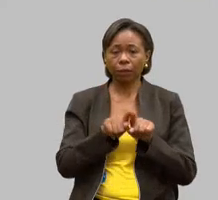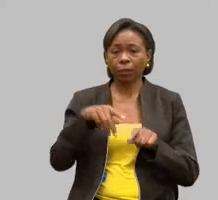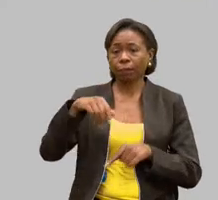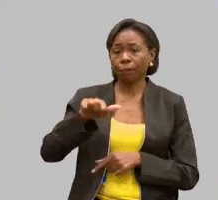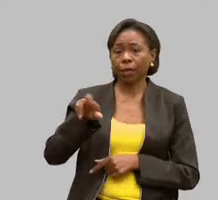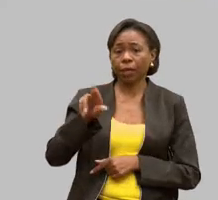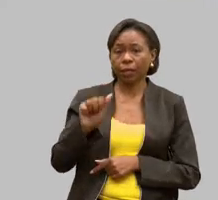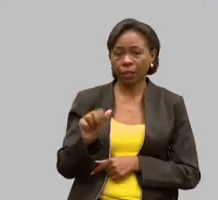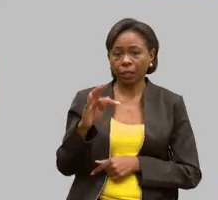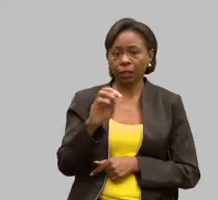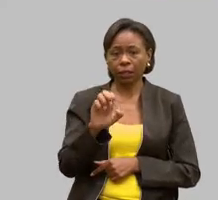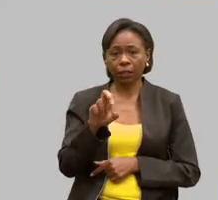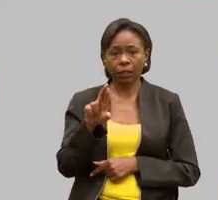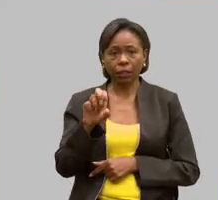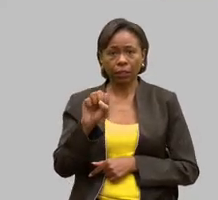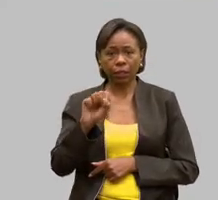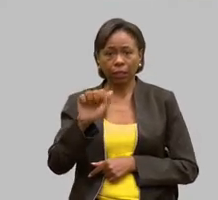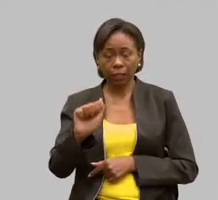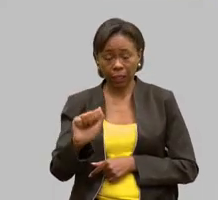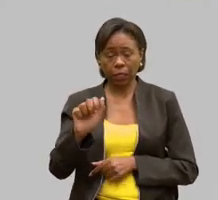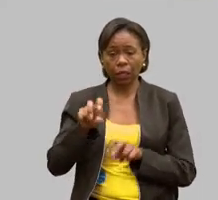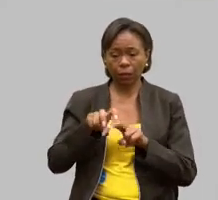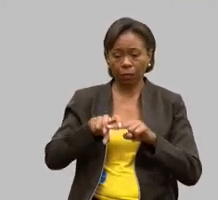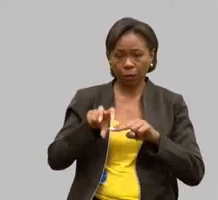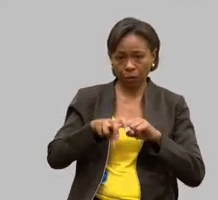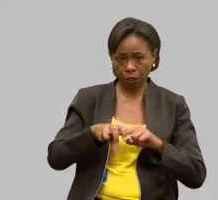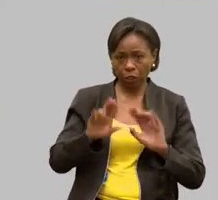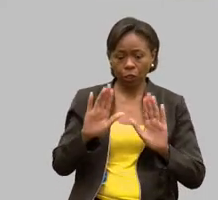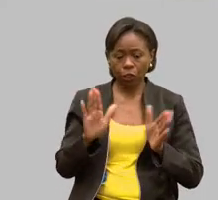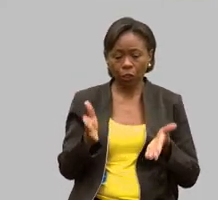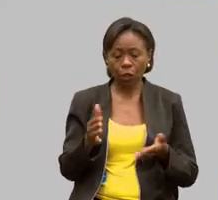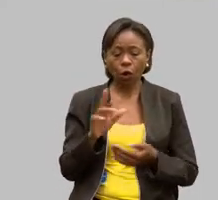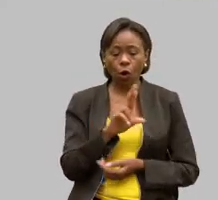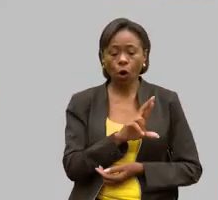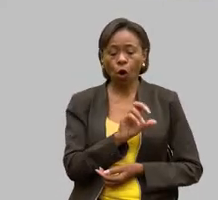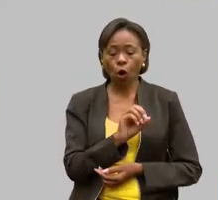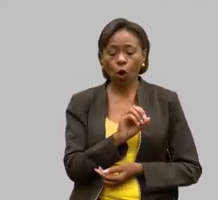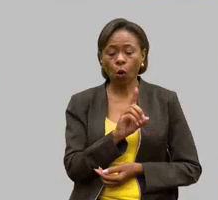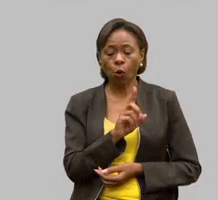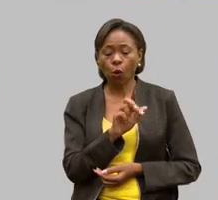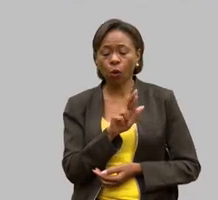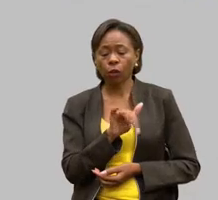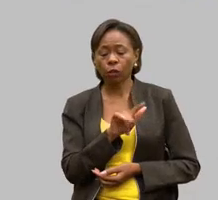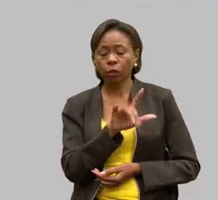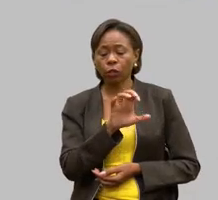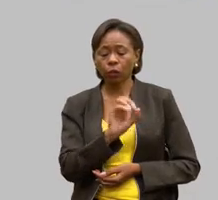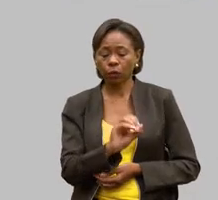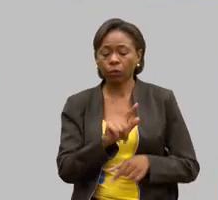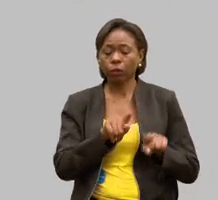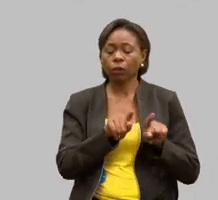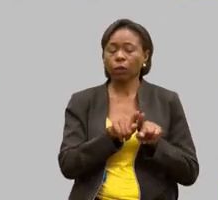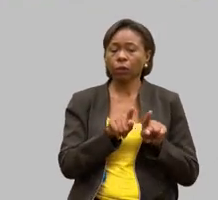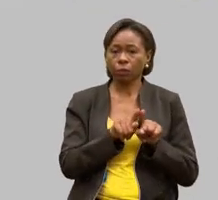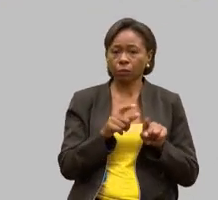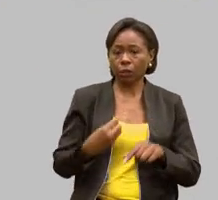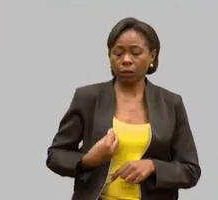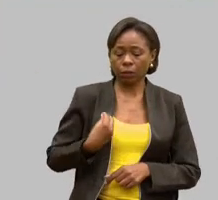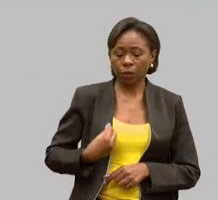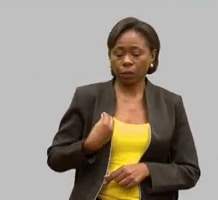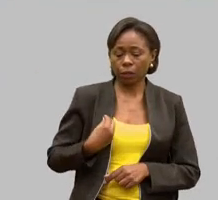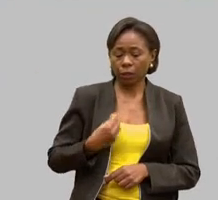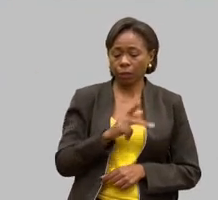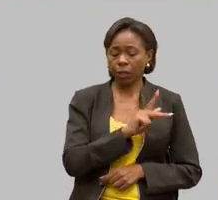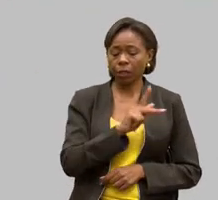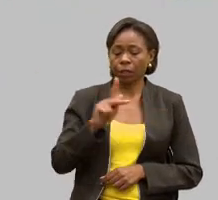Maria Tereza Feldner de Barros Araújo. Rodrigo Marinho Starling está também, está conosco aqui, presidente do Centro